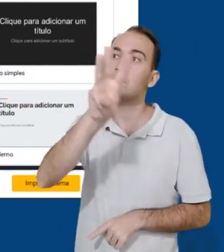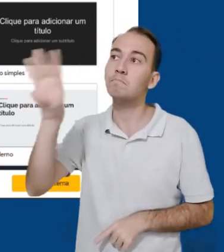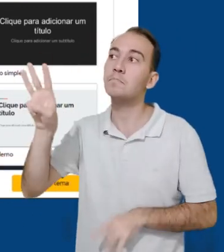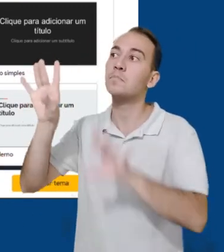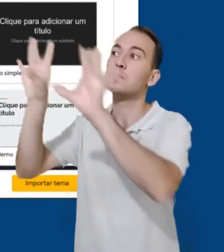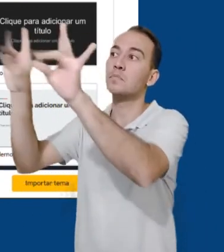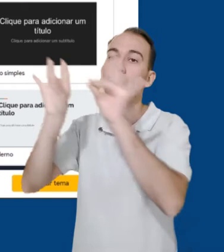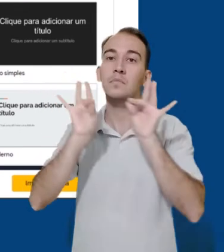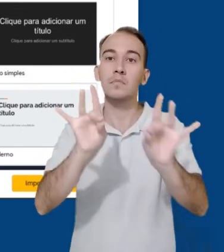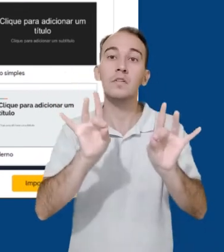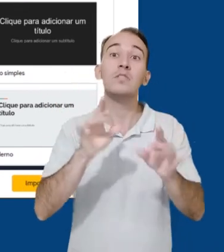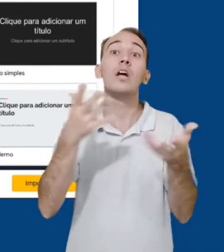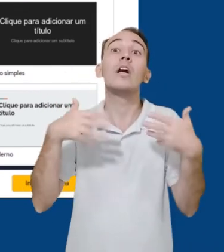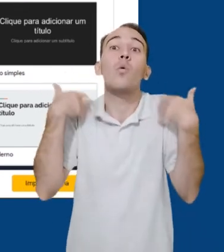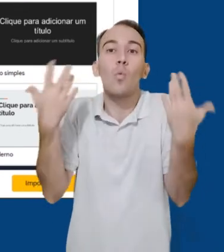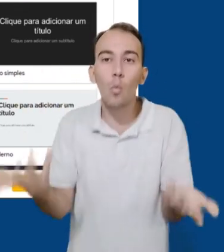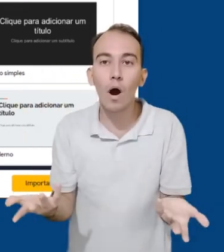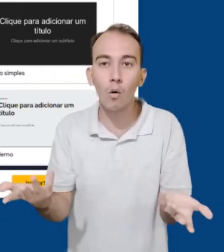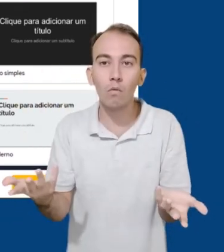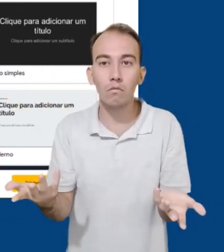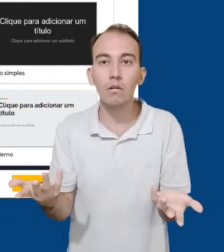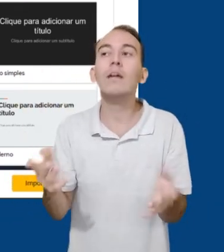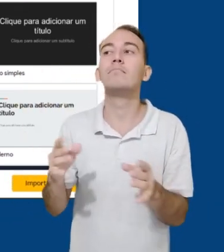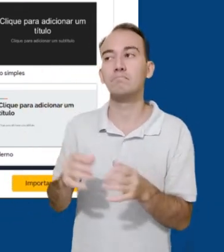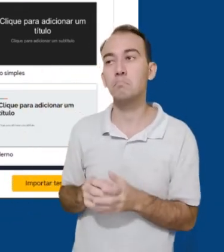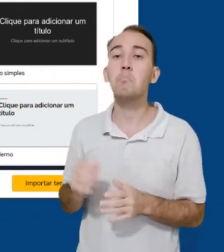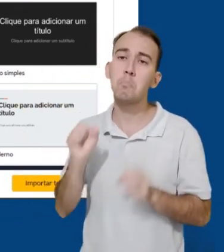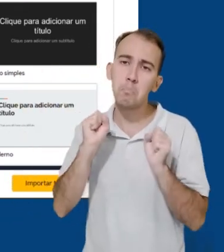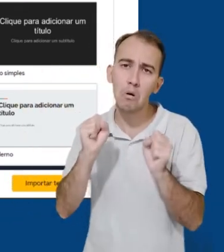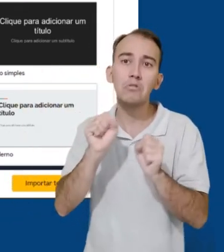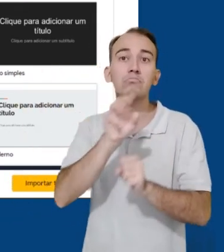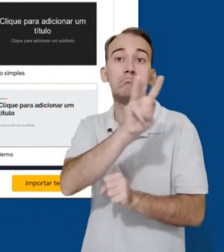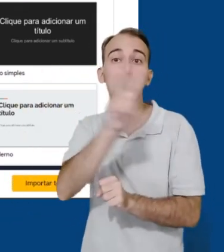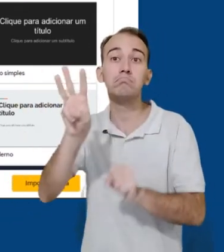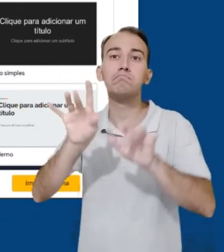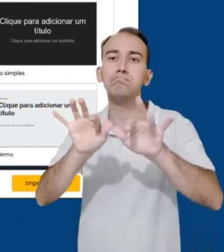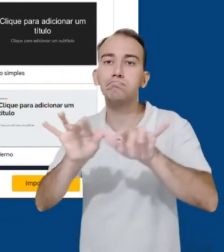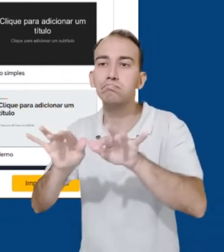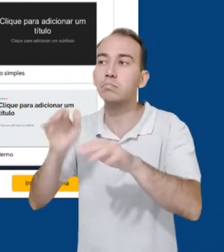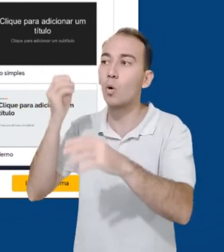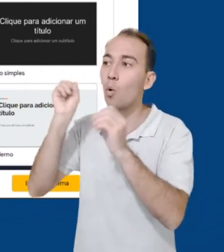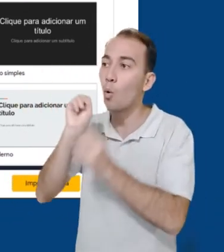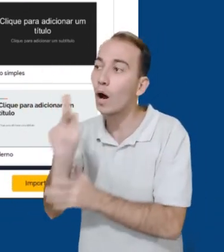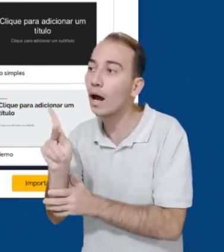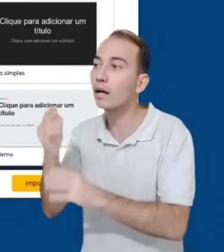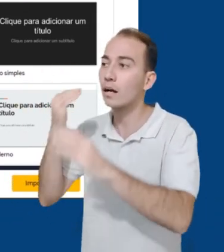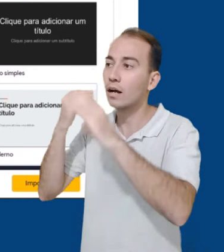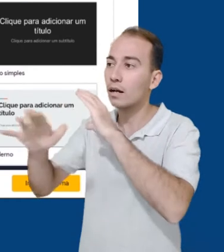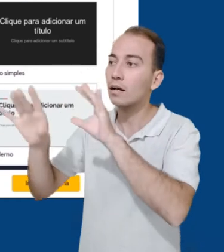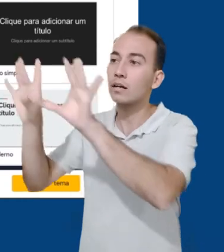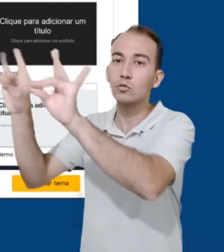de endereços aparecerá próximo ao objeto que selecionamos, e podemos digitar o site que desejamos e dar OK.